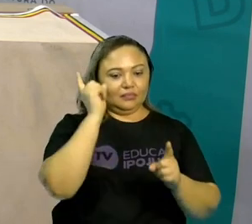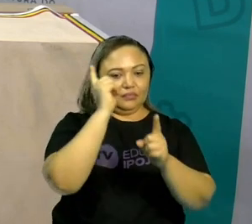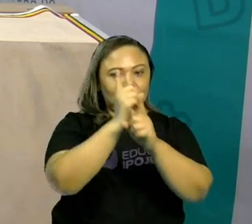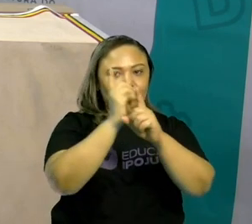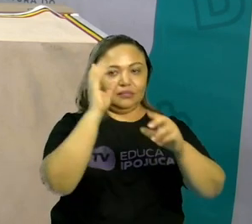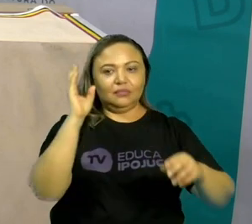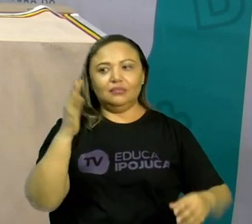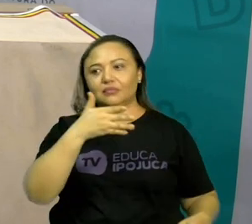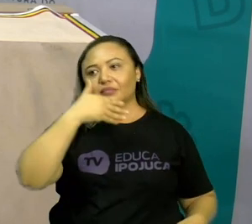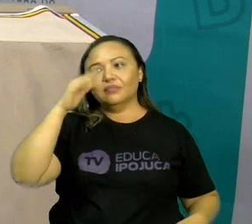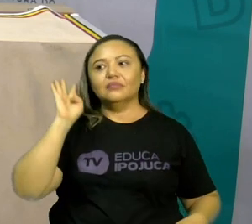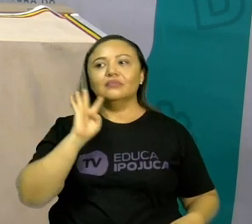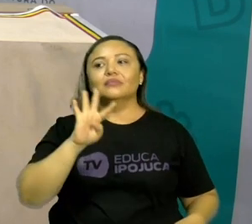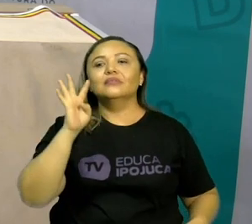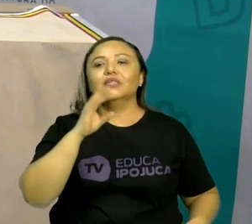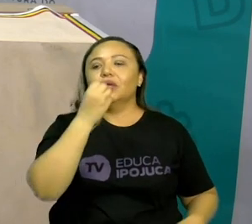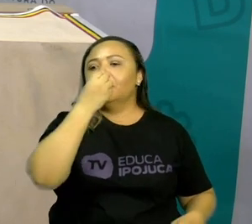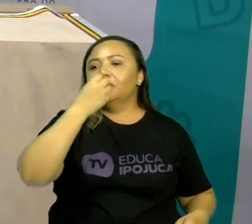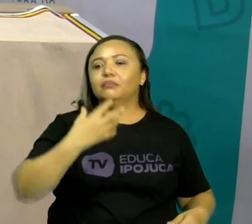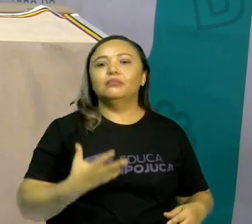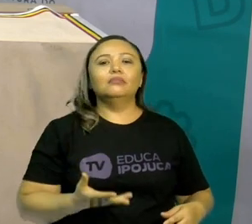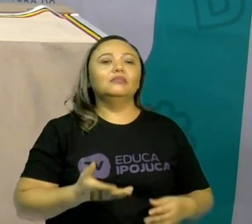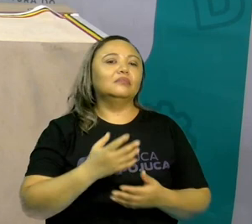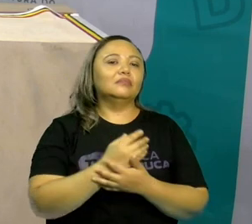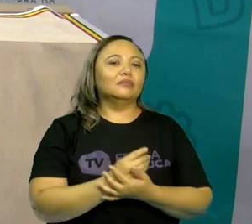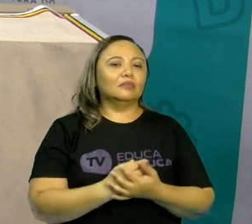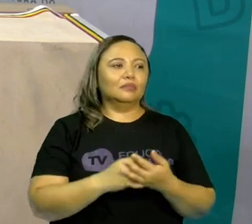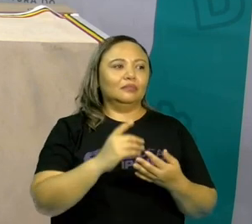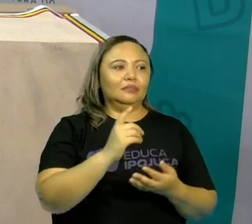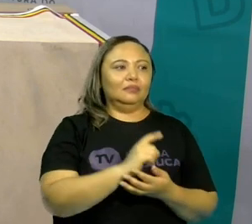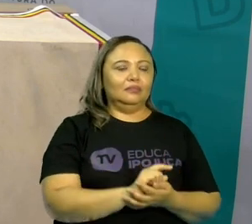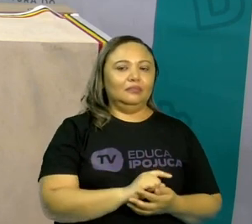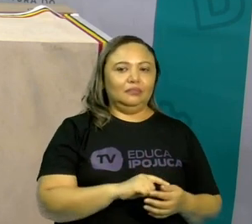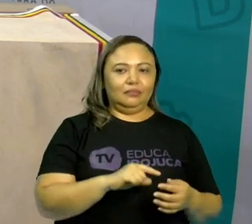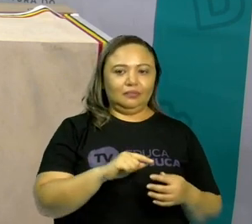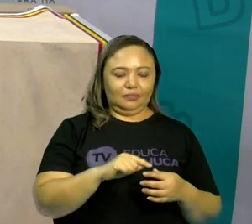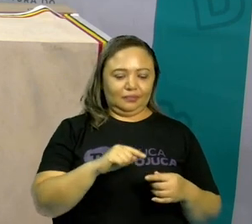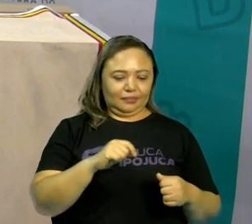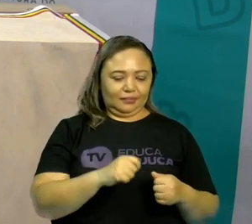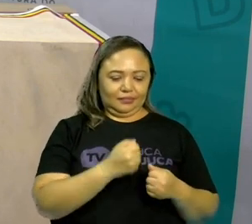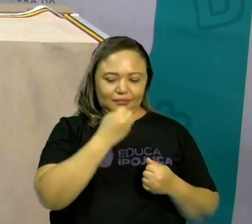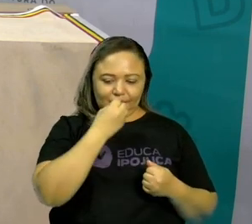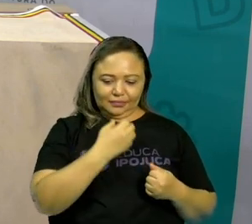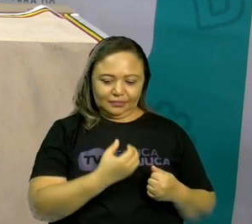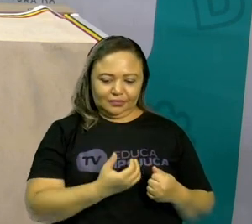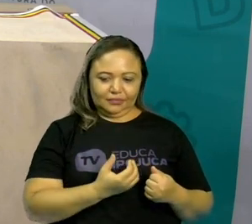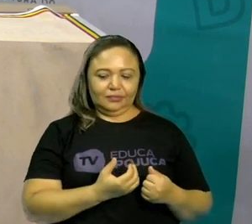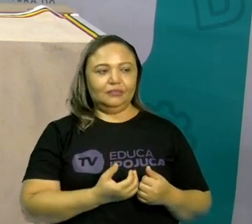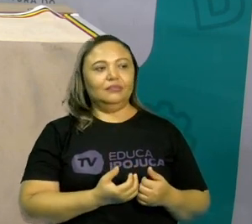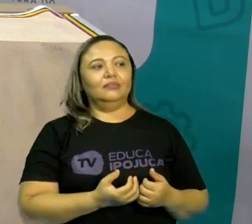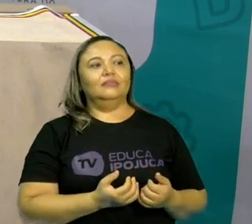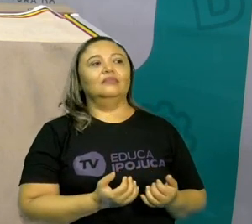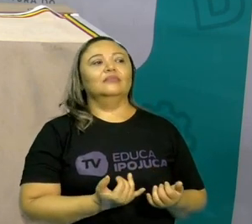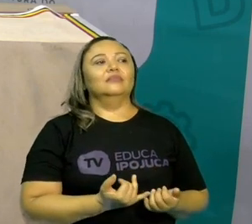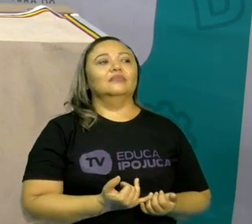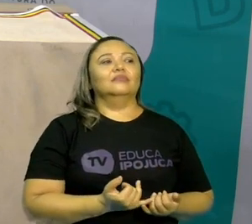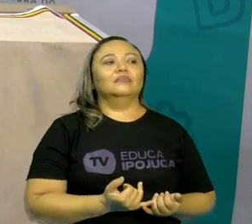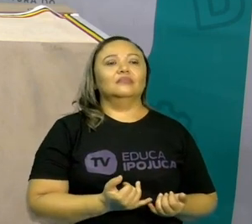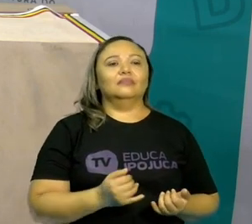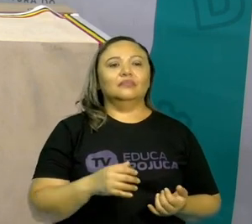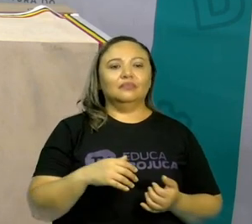muito legais. Ai, como eu amo esse espelho. Aprendo tanto com ele. Oxe, que bom. Então vamos brincar mais com esse espelho.